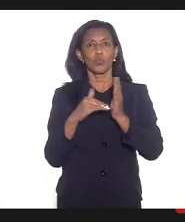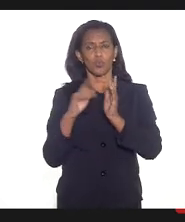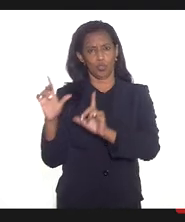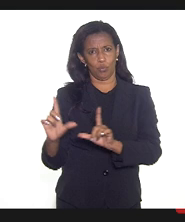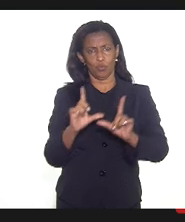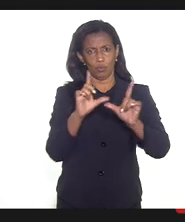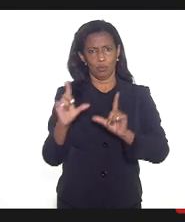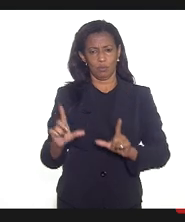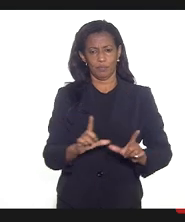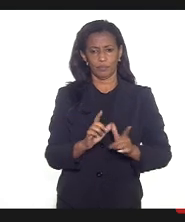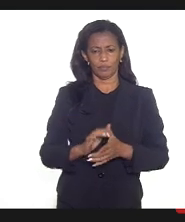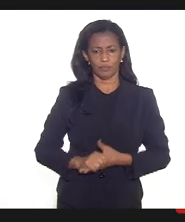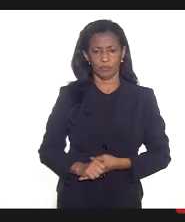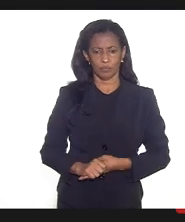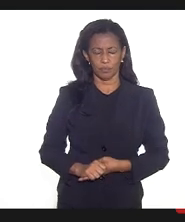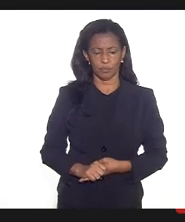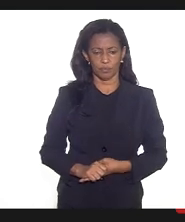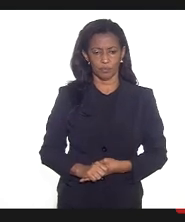hora de